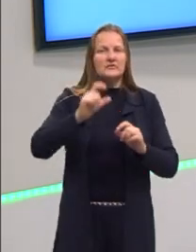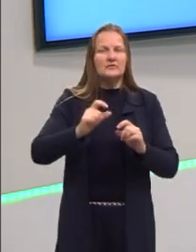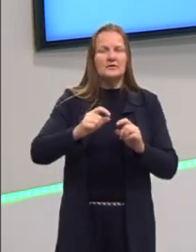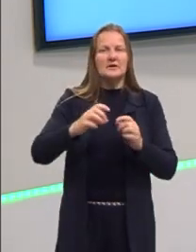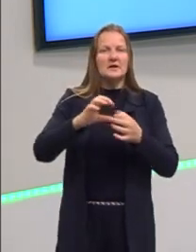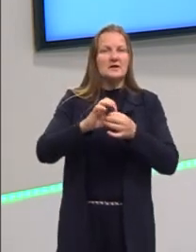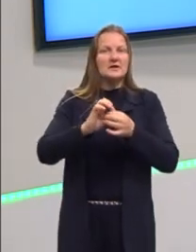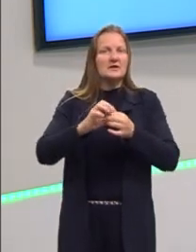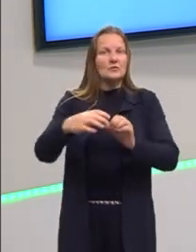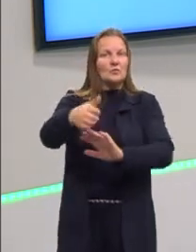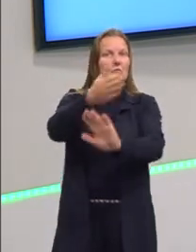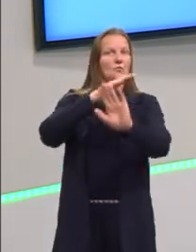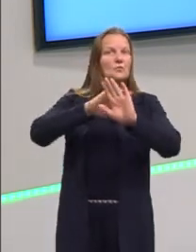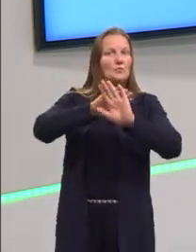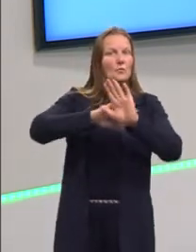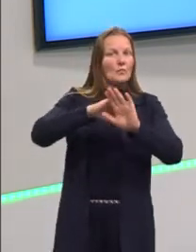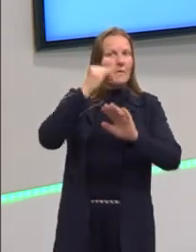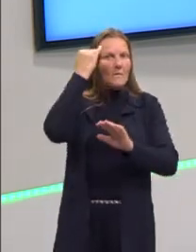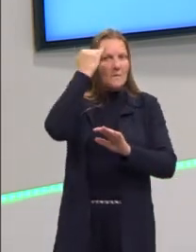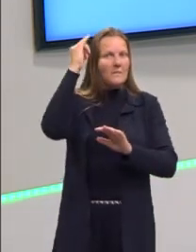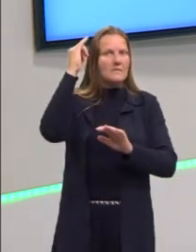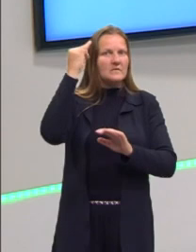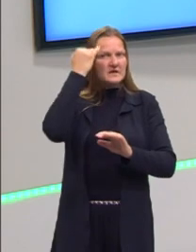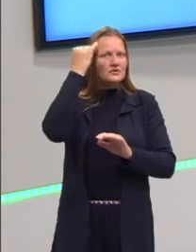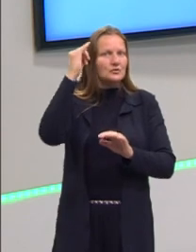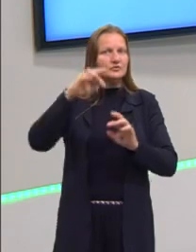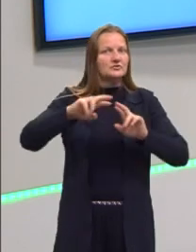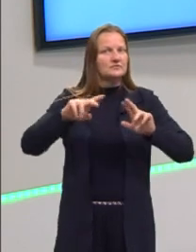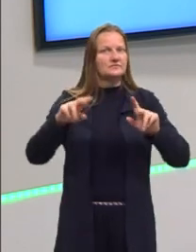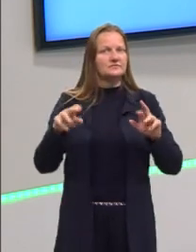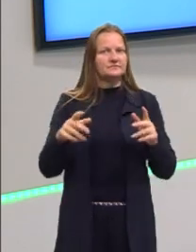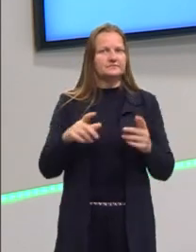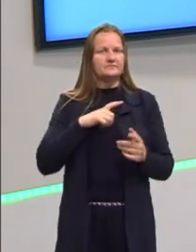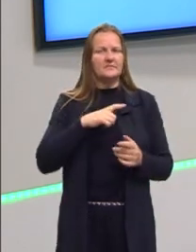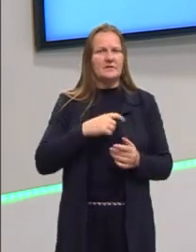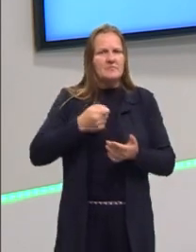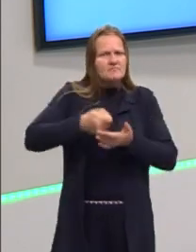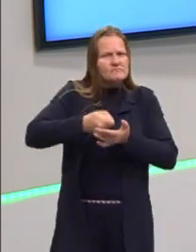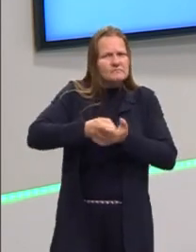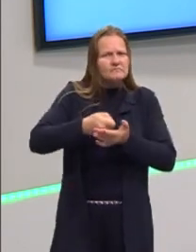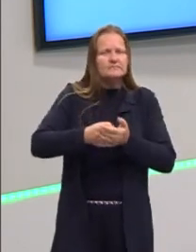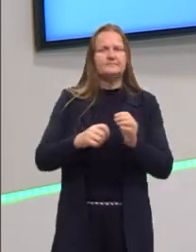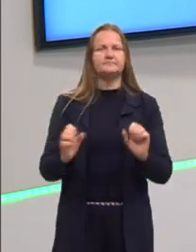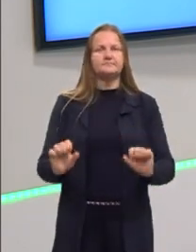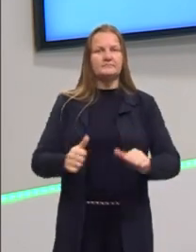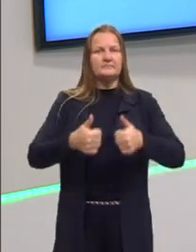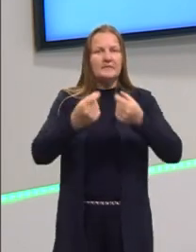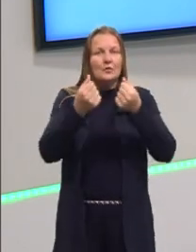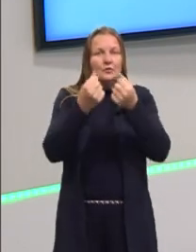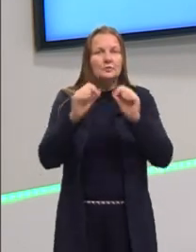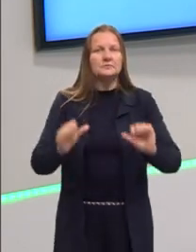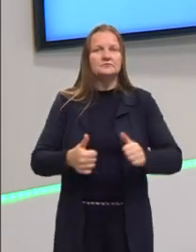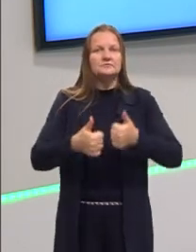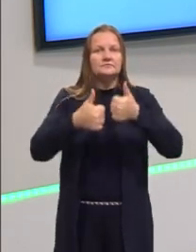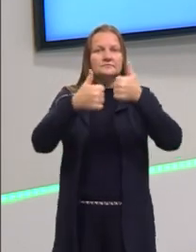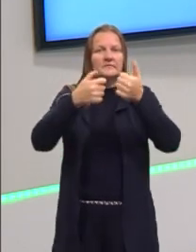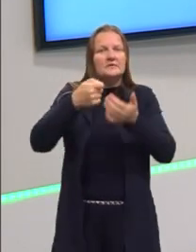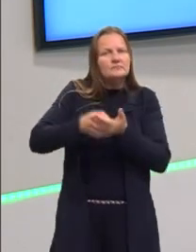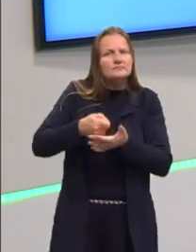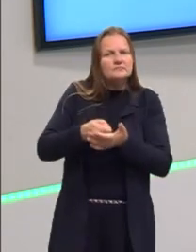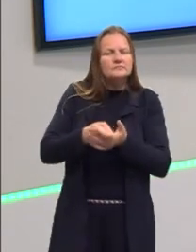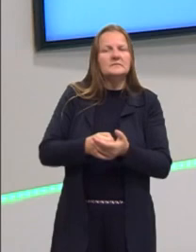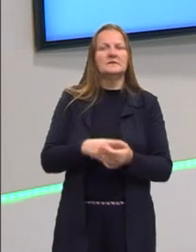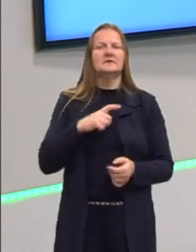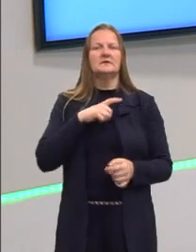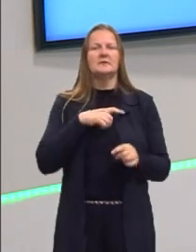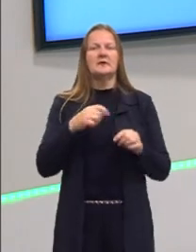liberalismo. Então, o Estado tem o dever de aumentar e melhorar a economia, o Estado tem o dever de dar